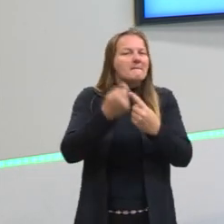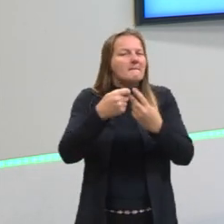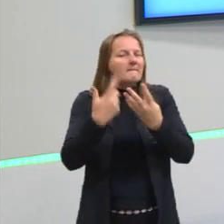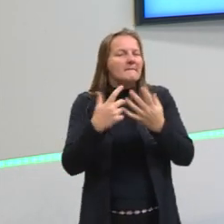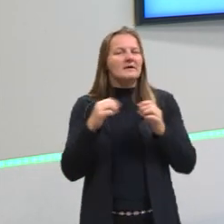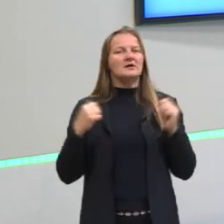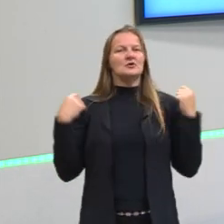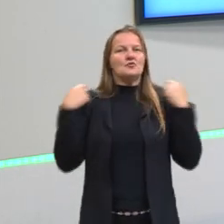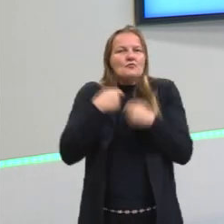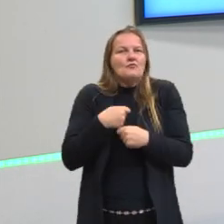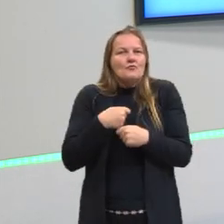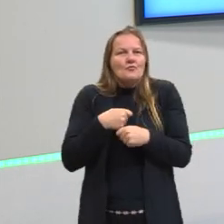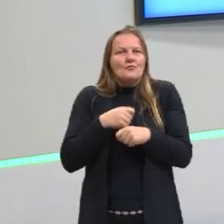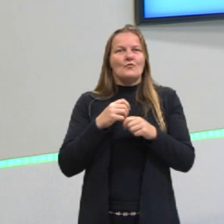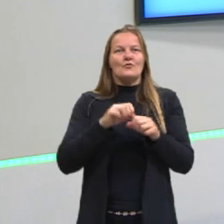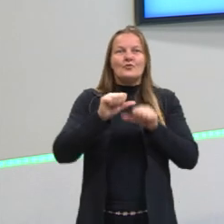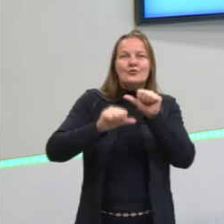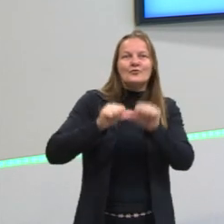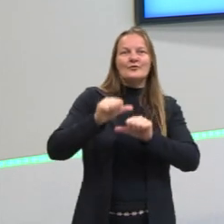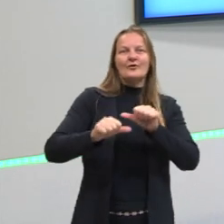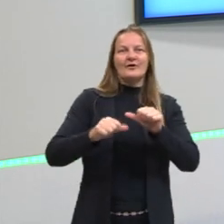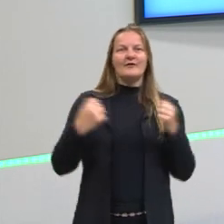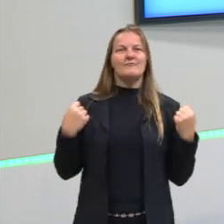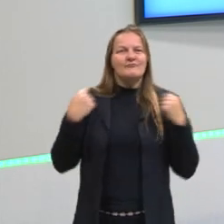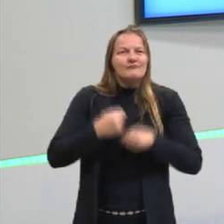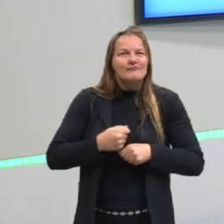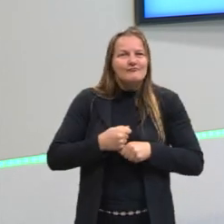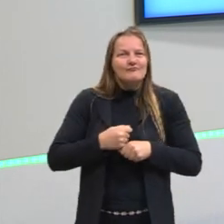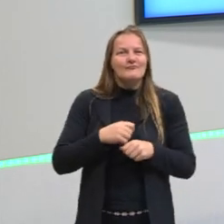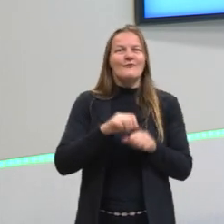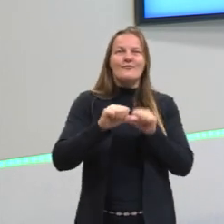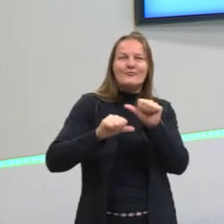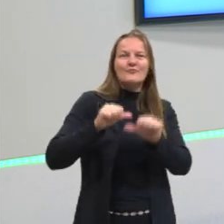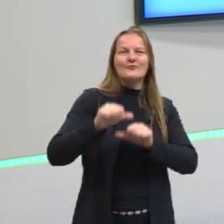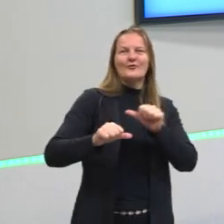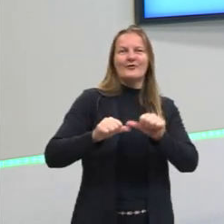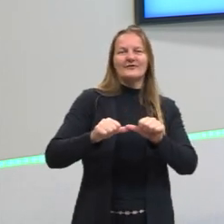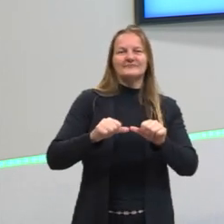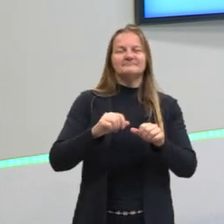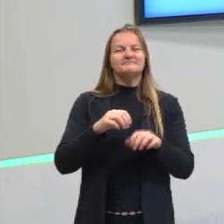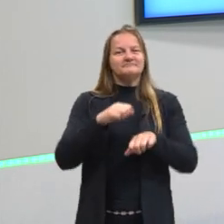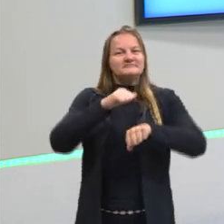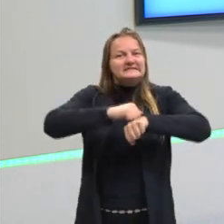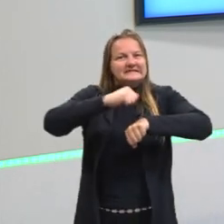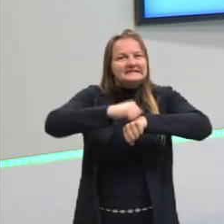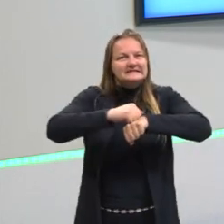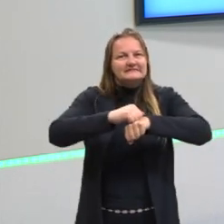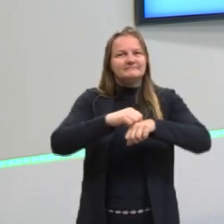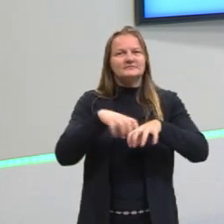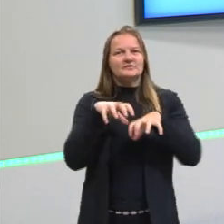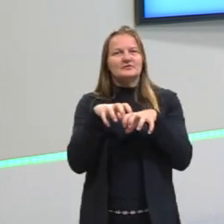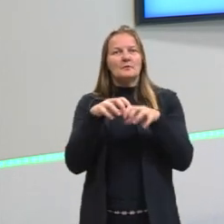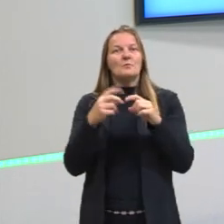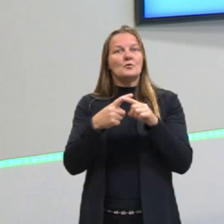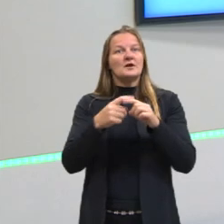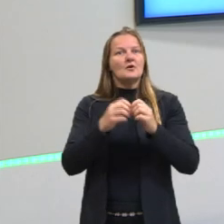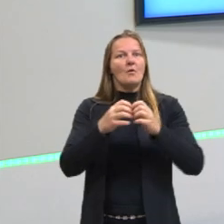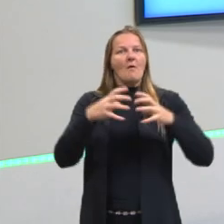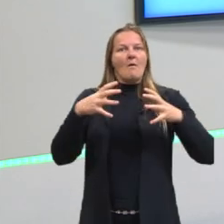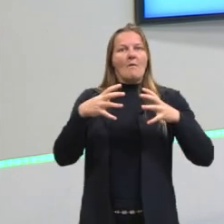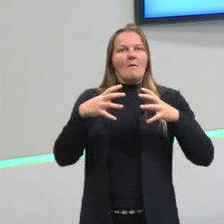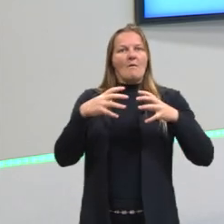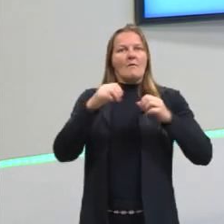pele, é como se fosse uma pele deles que eles trocam. Então, essa troca é realmente para ver o crescimento do